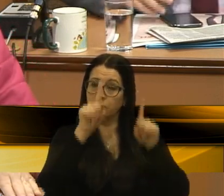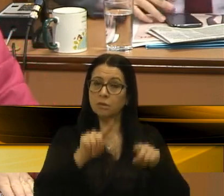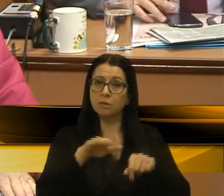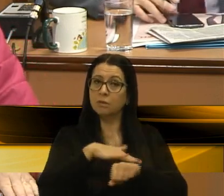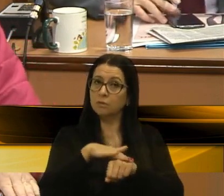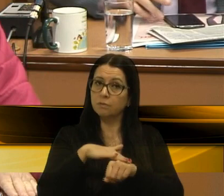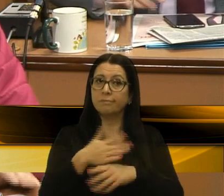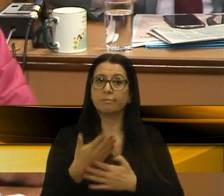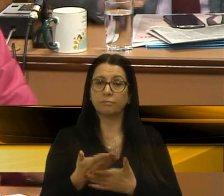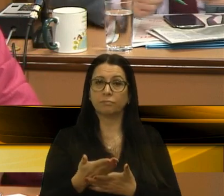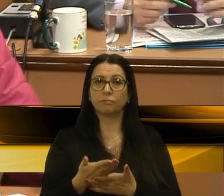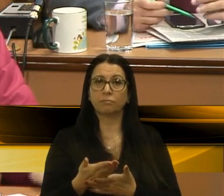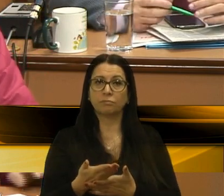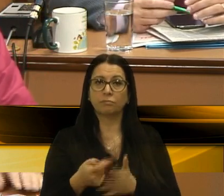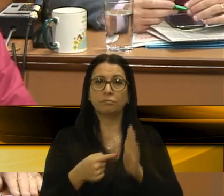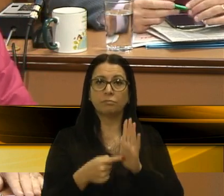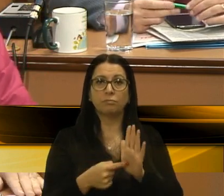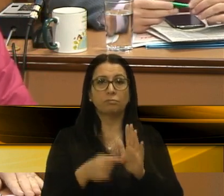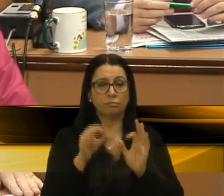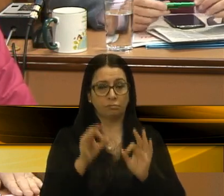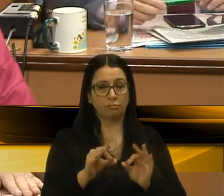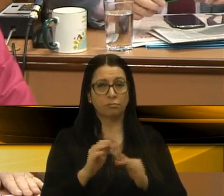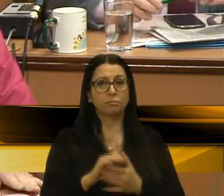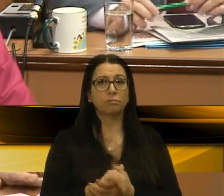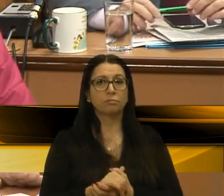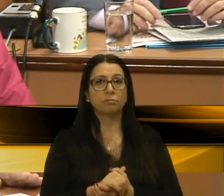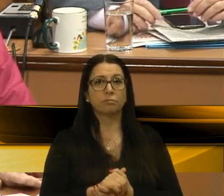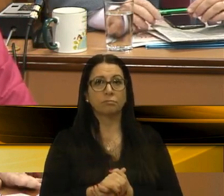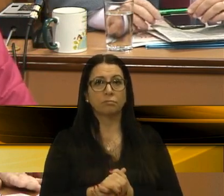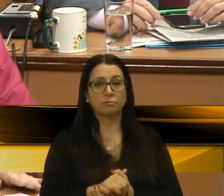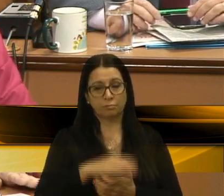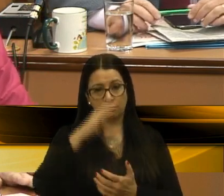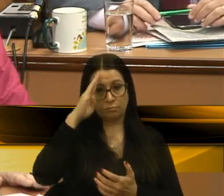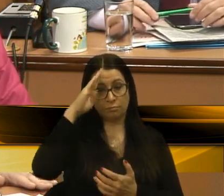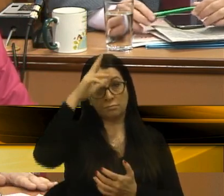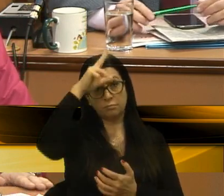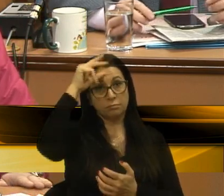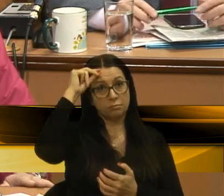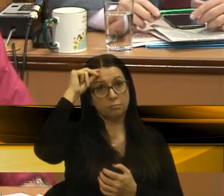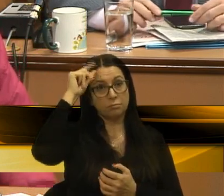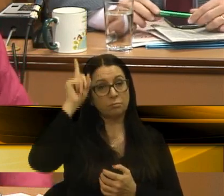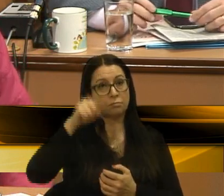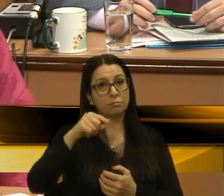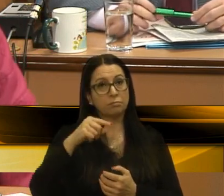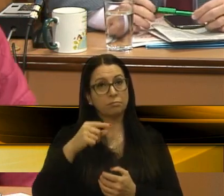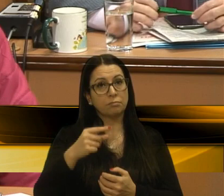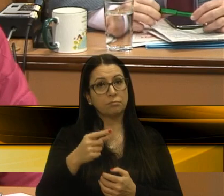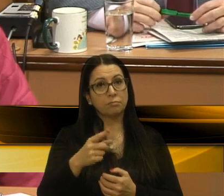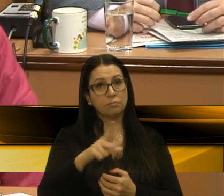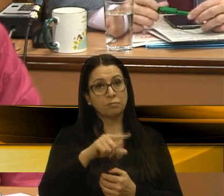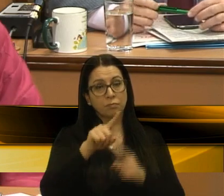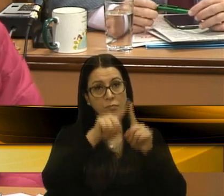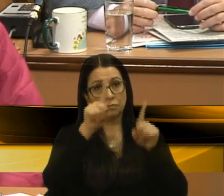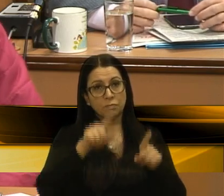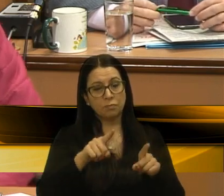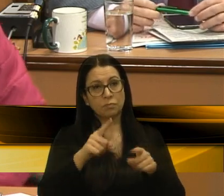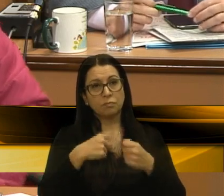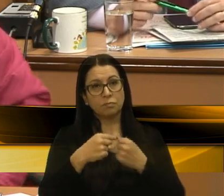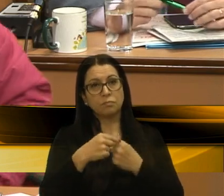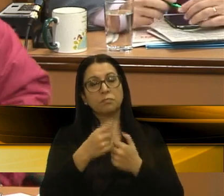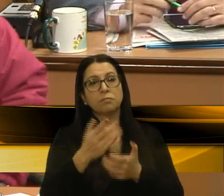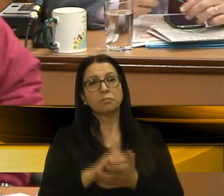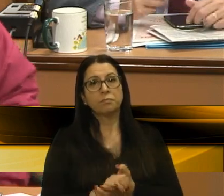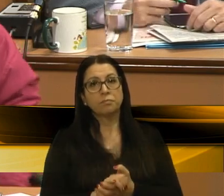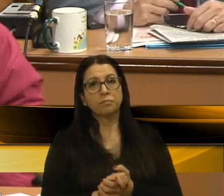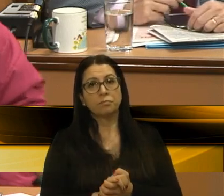fazer e colocar isso na balança. A Guarda Municipal é um quadro importante dos servidores públicos do município,